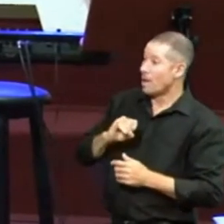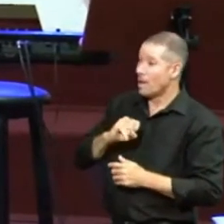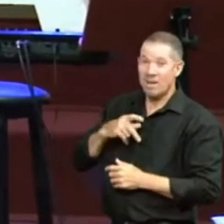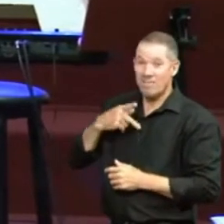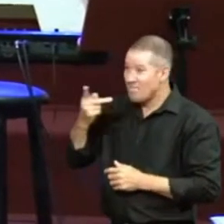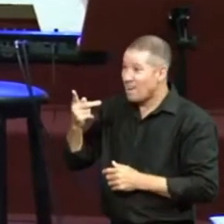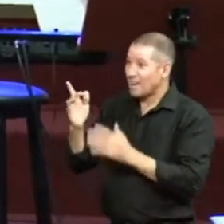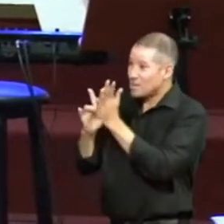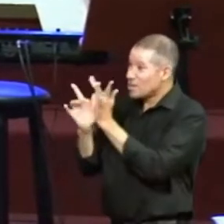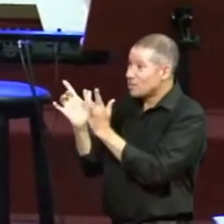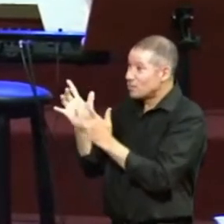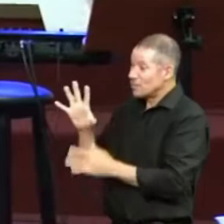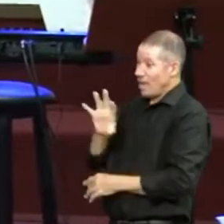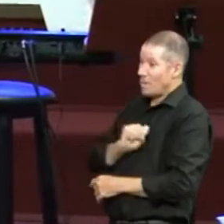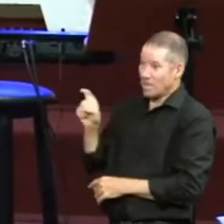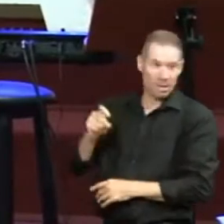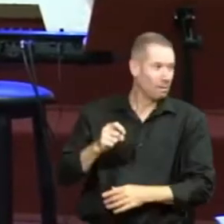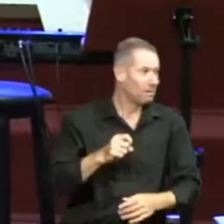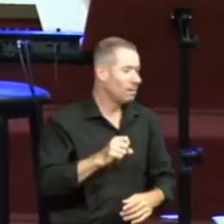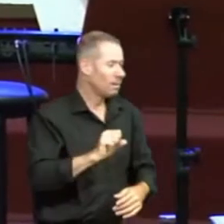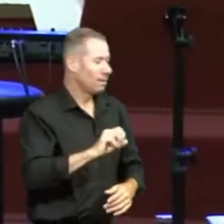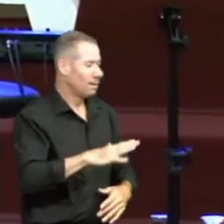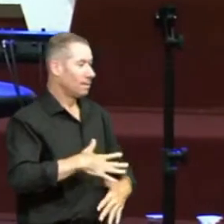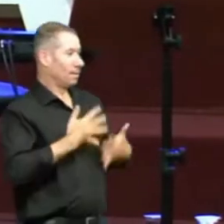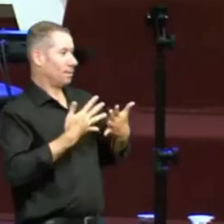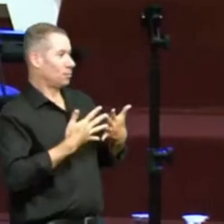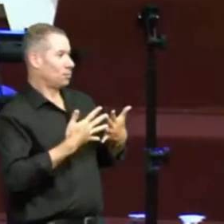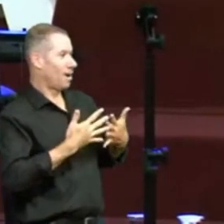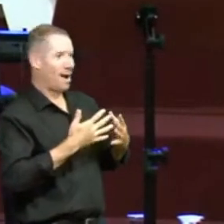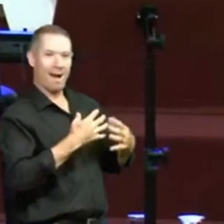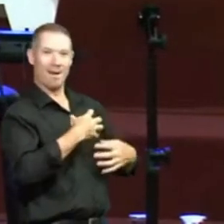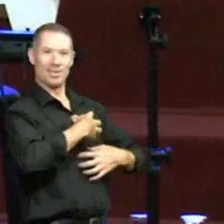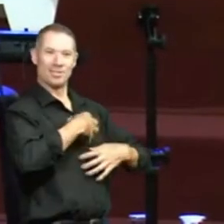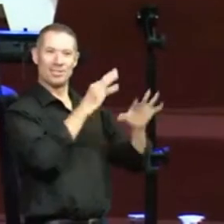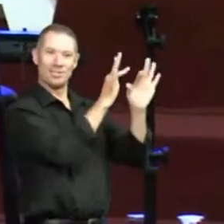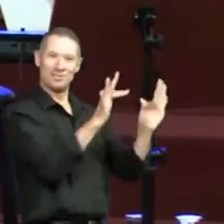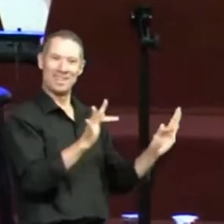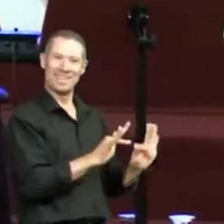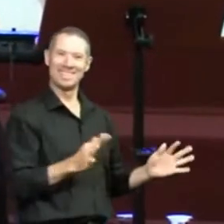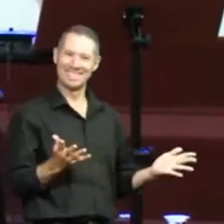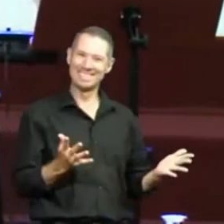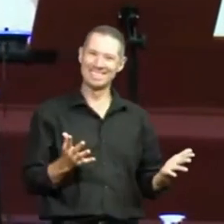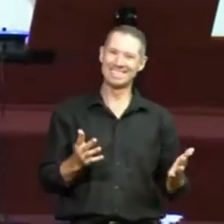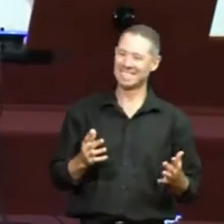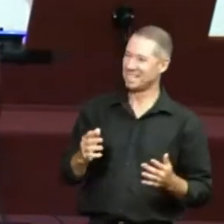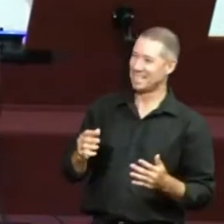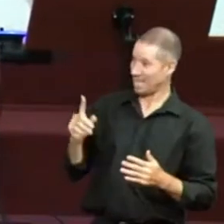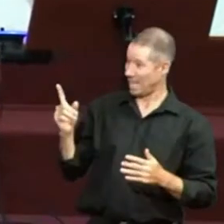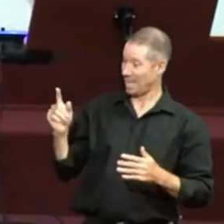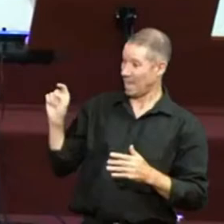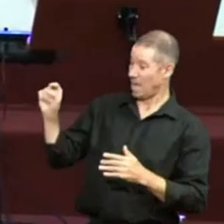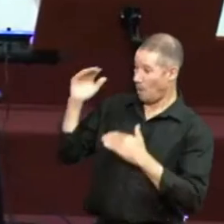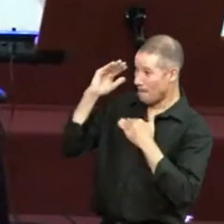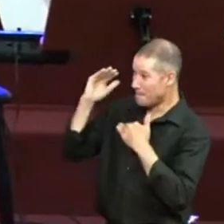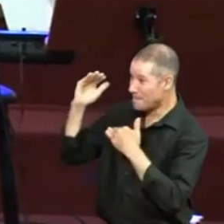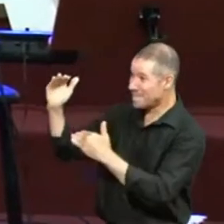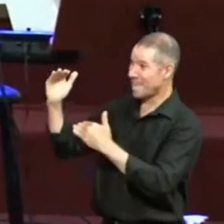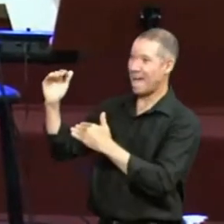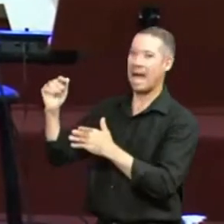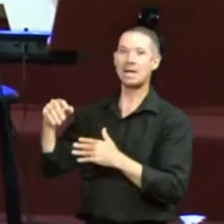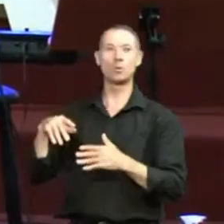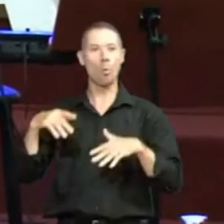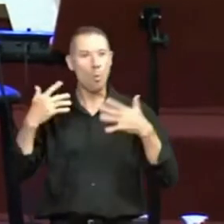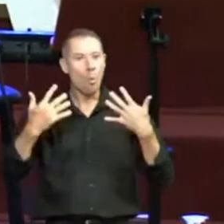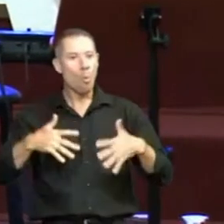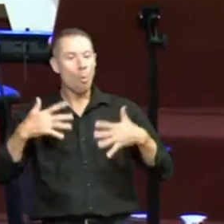se assustou e ele ficou feliz, surpreso. E eu, ó, Jesus, amo você. E ele, muito obrigado, obrigado. Então, para você ver a